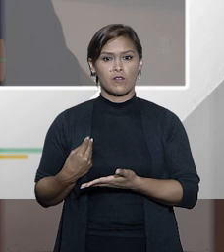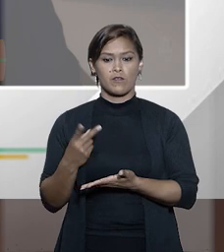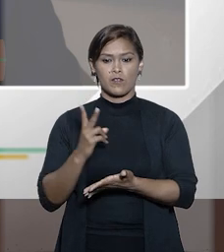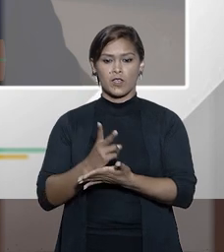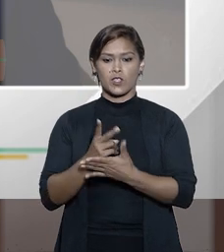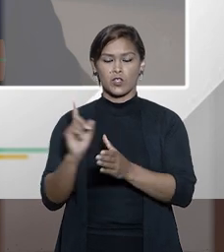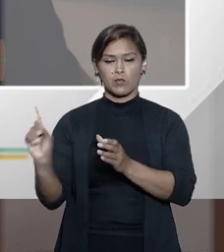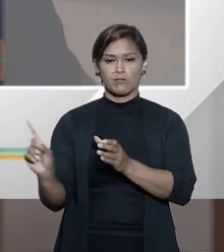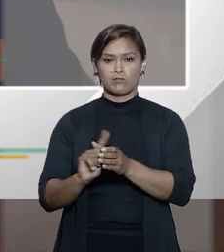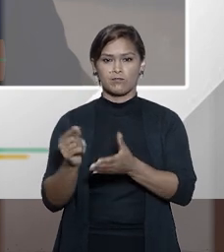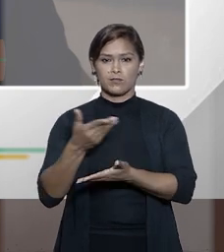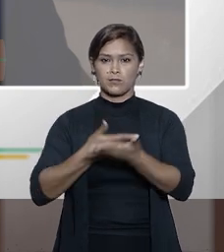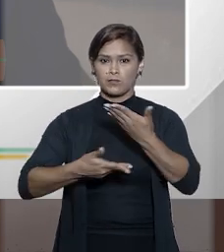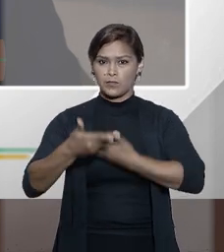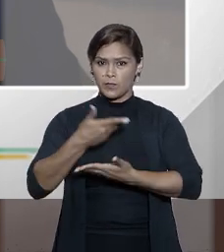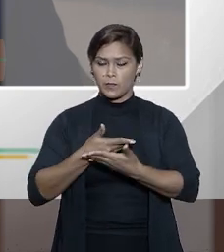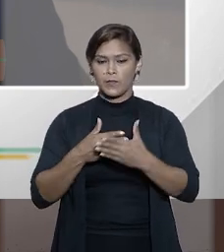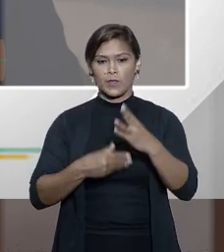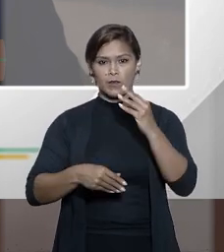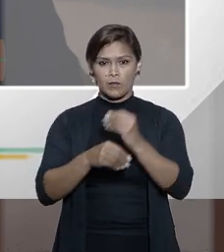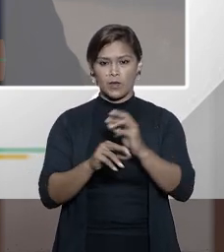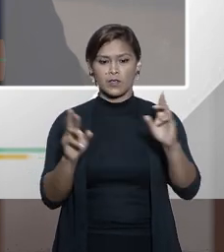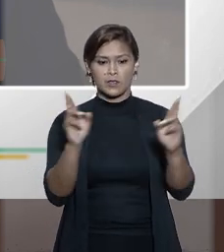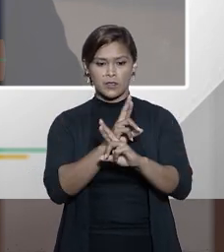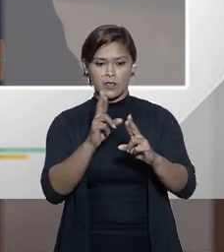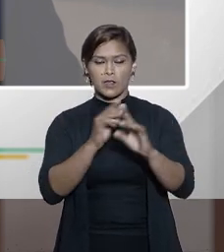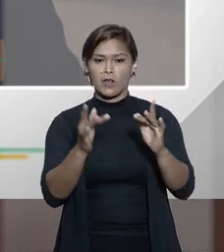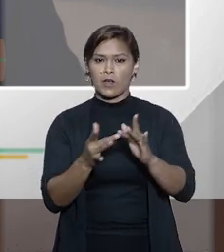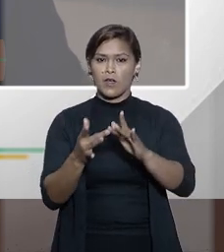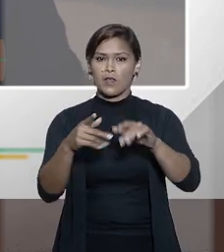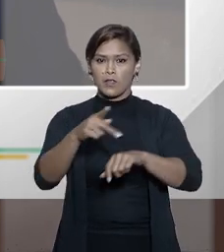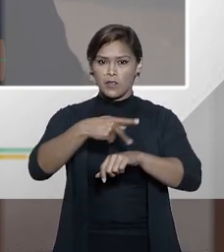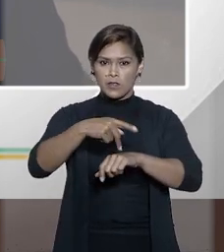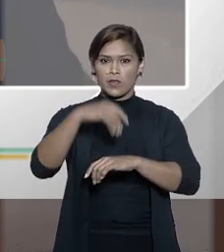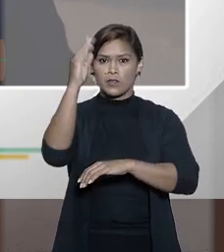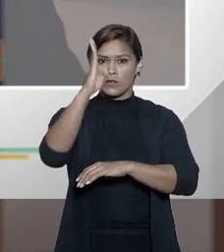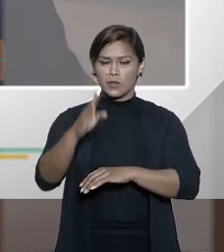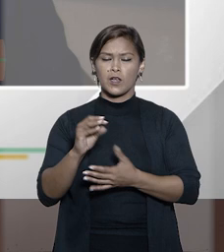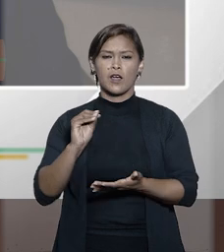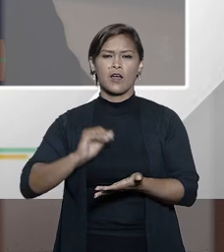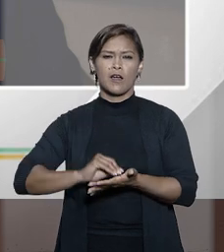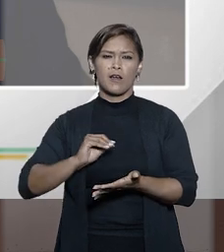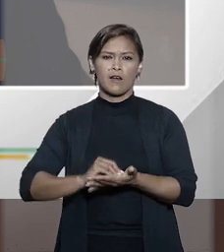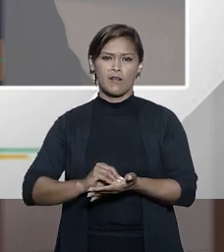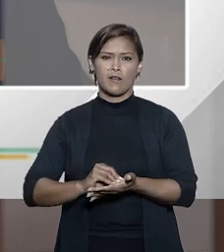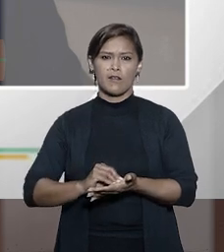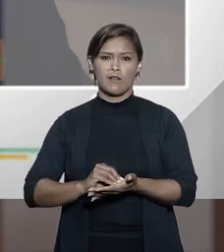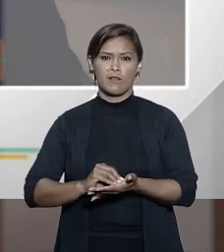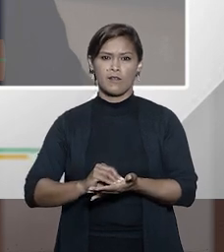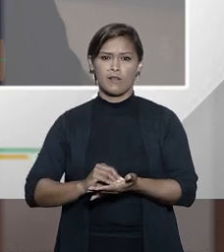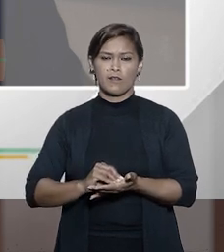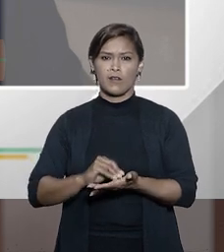inseridos e com o incremento das relações internacionais no Brasil. Então, a falta de